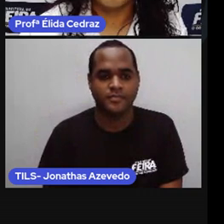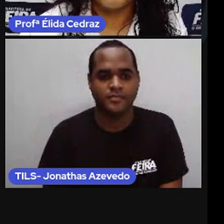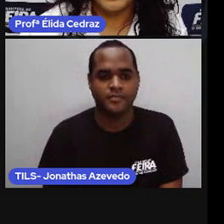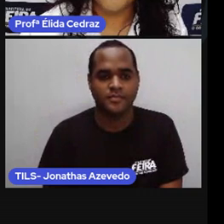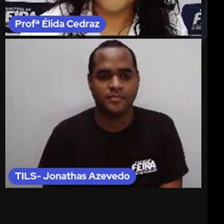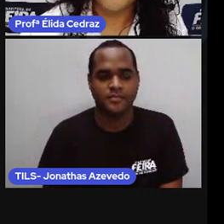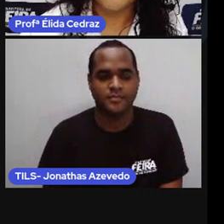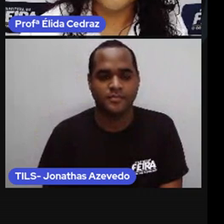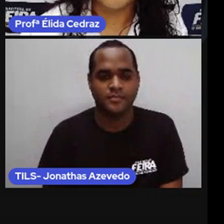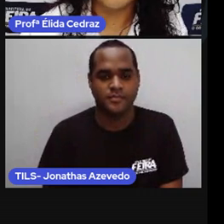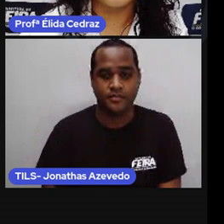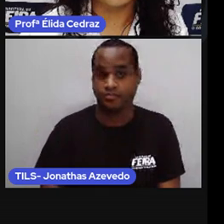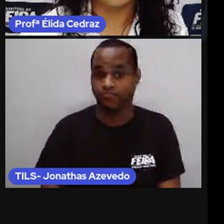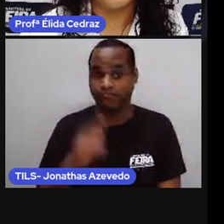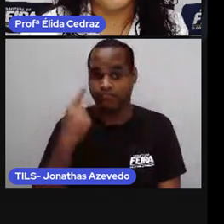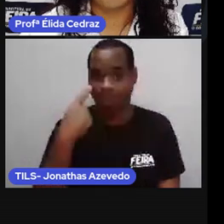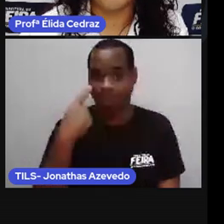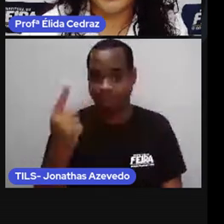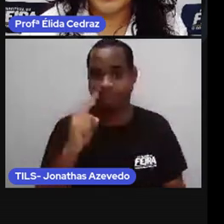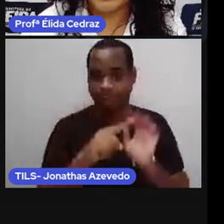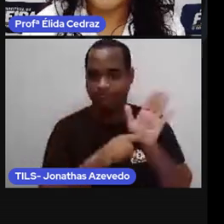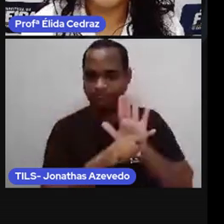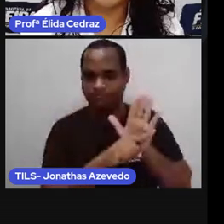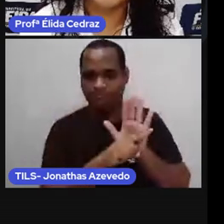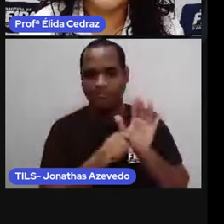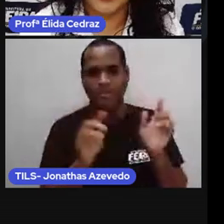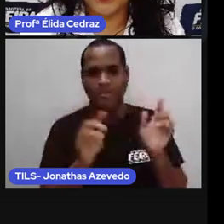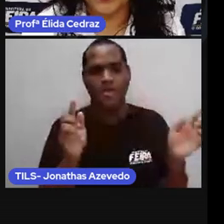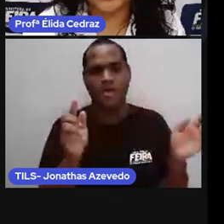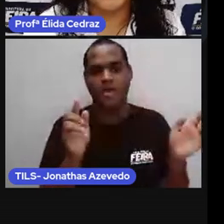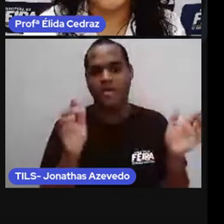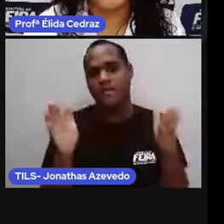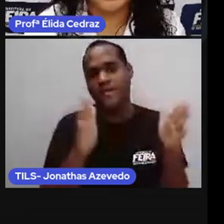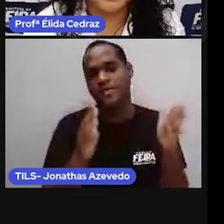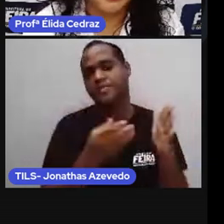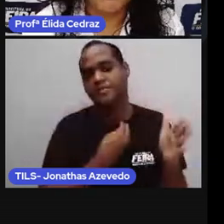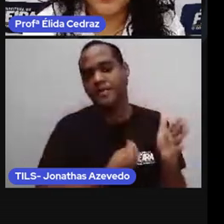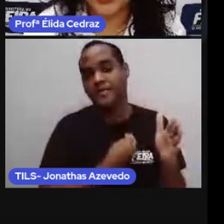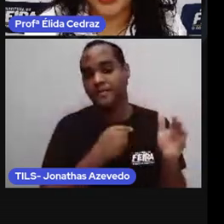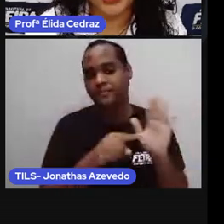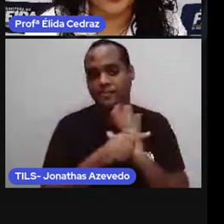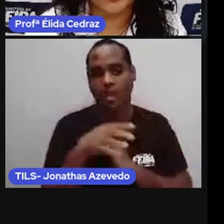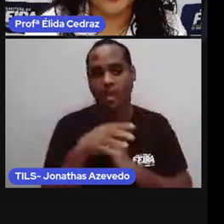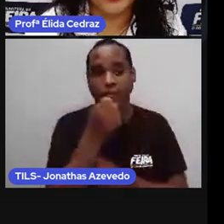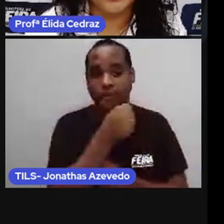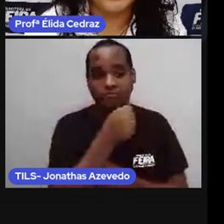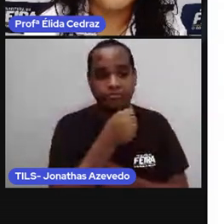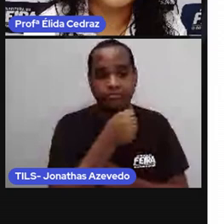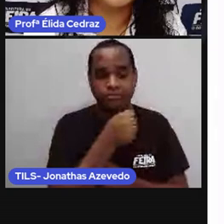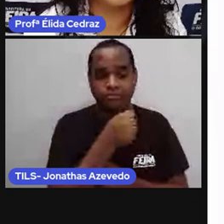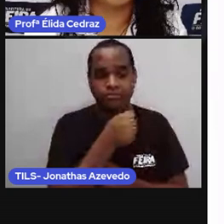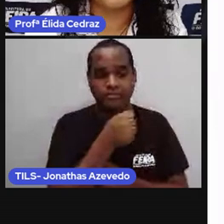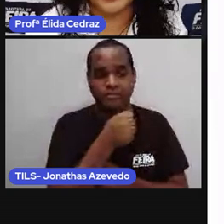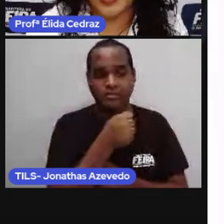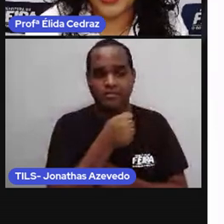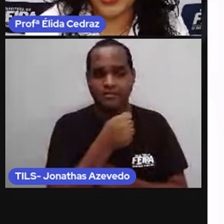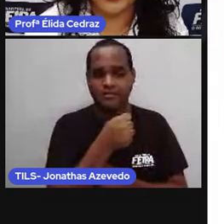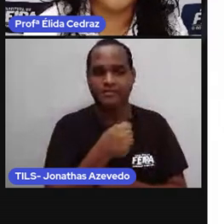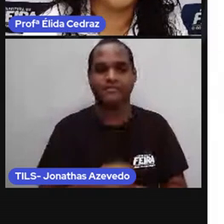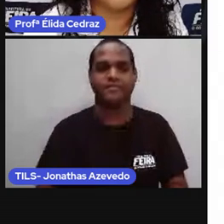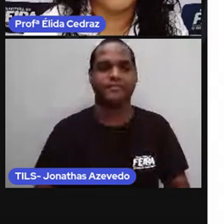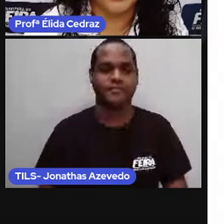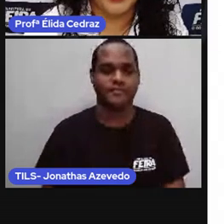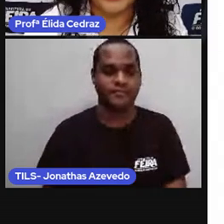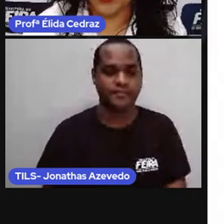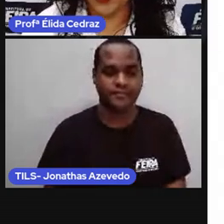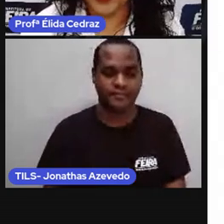Viram? A vida em segundos. Rapidinho. chegamos chegamos à idade